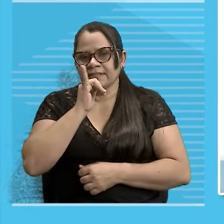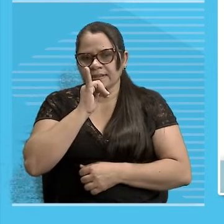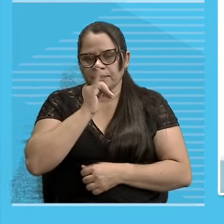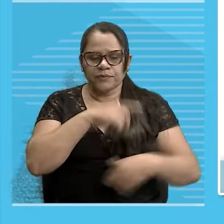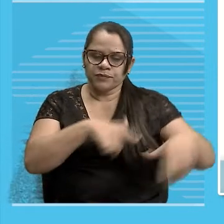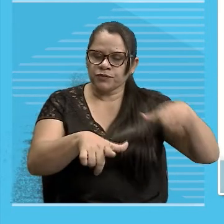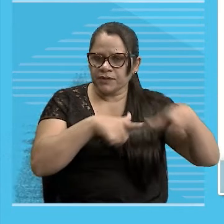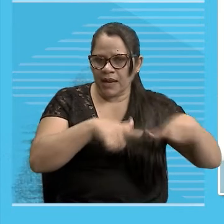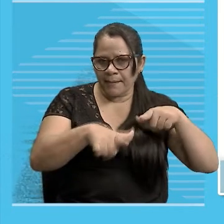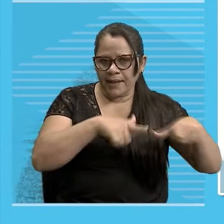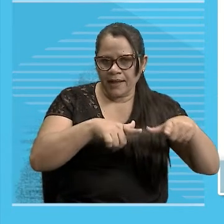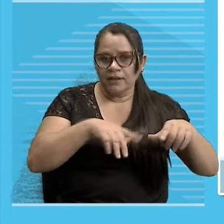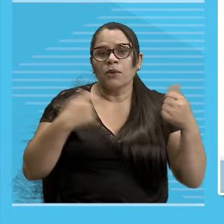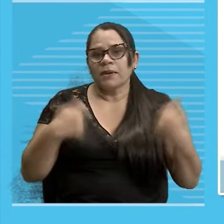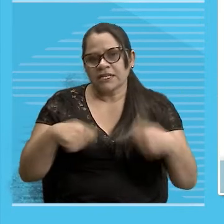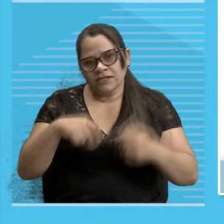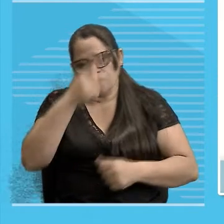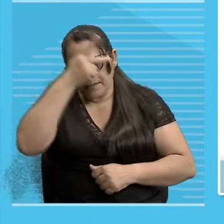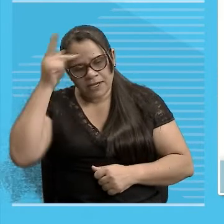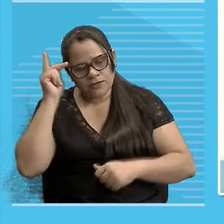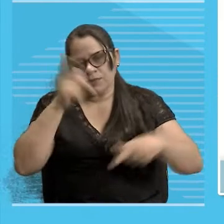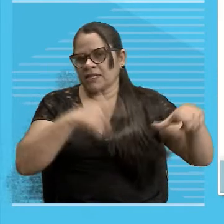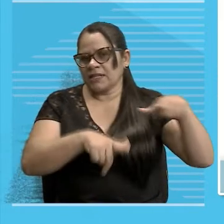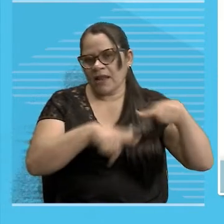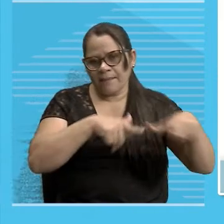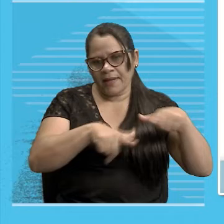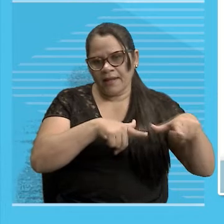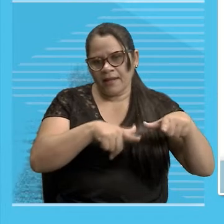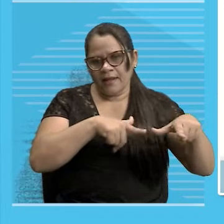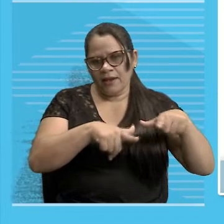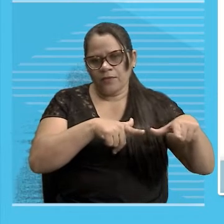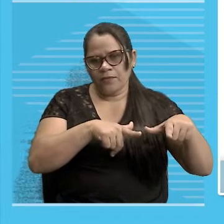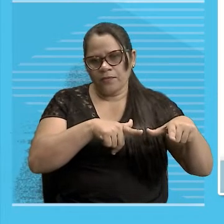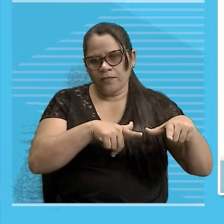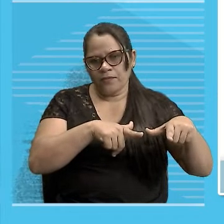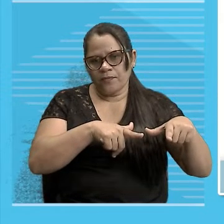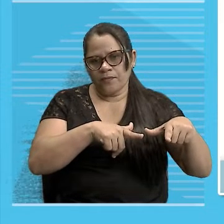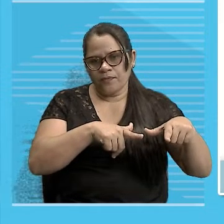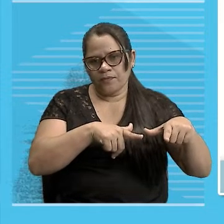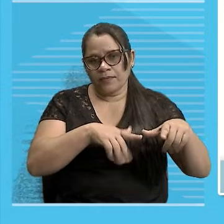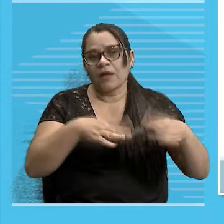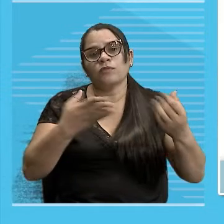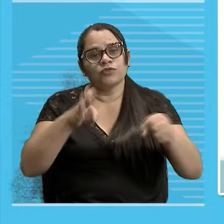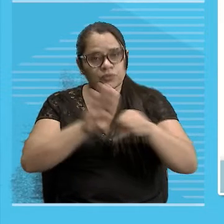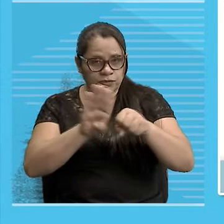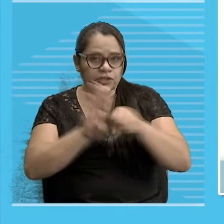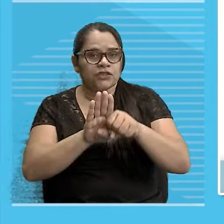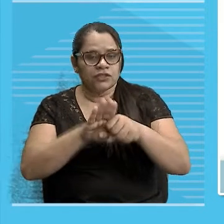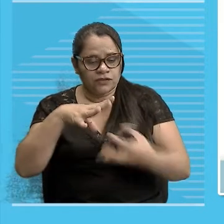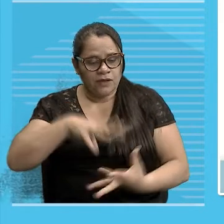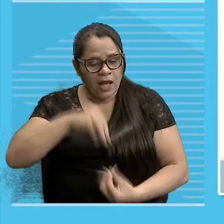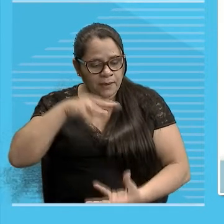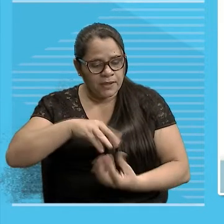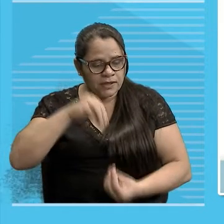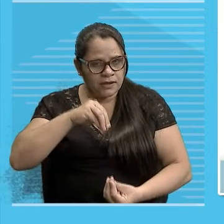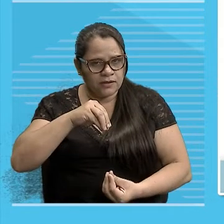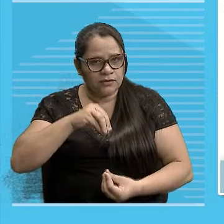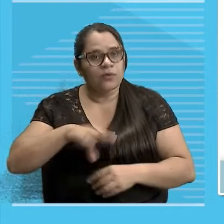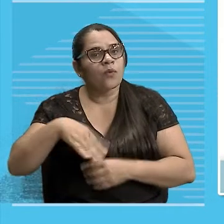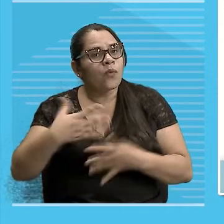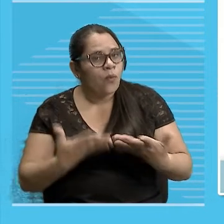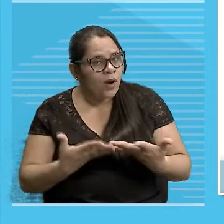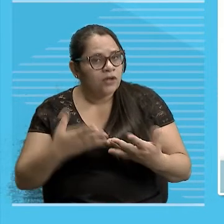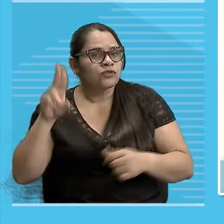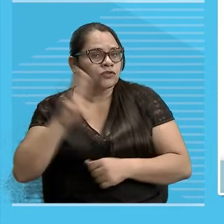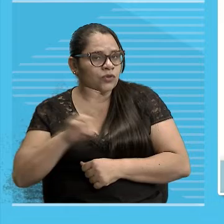preciso De alguém que trabalhe Entende O trabalho É um substantivo Abstrato Quando nomeação Trabalhar